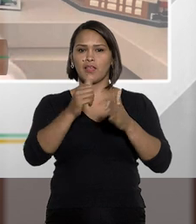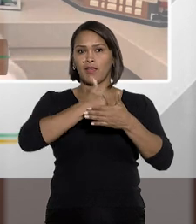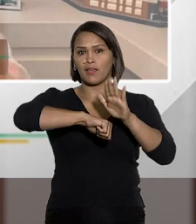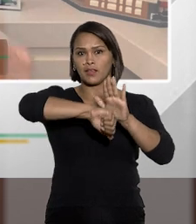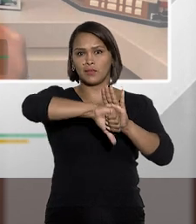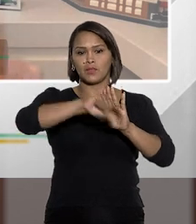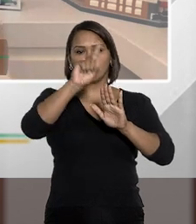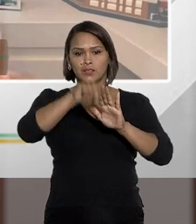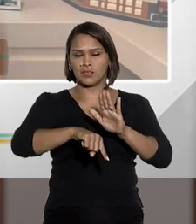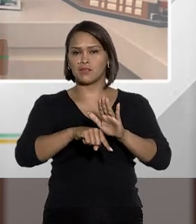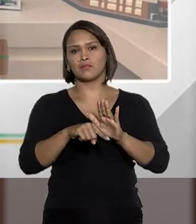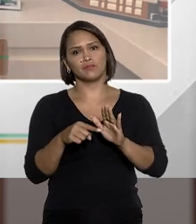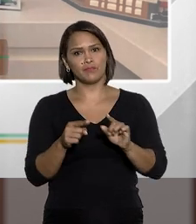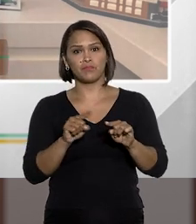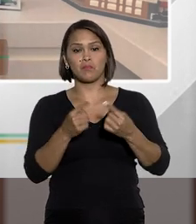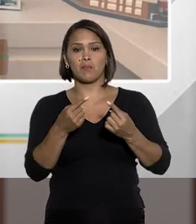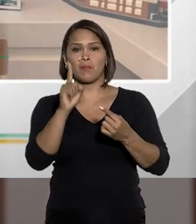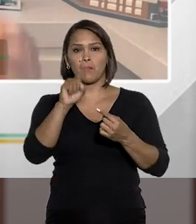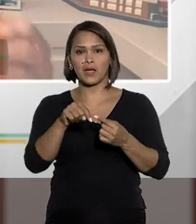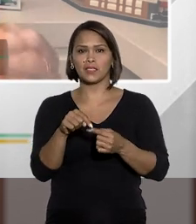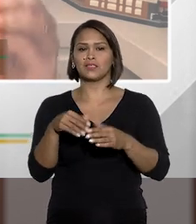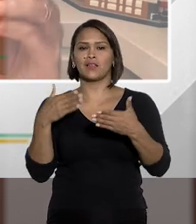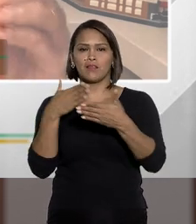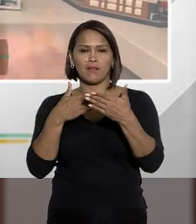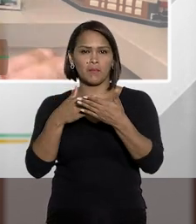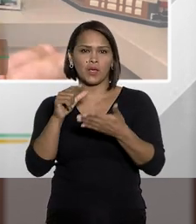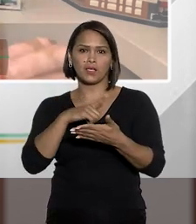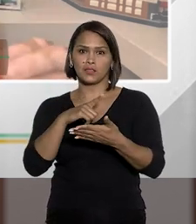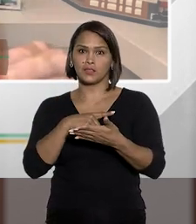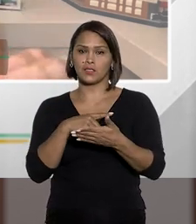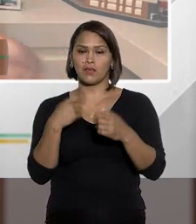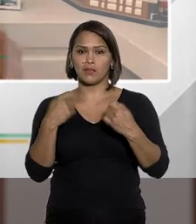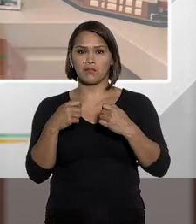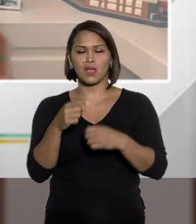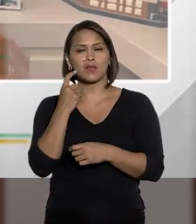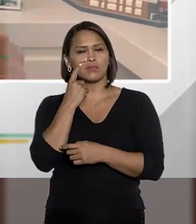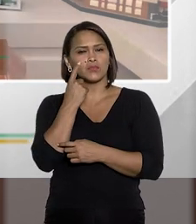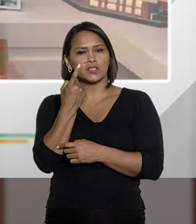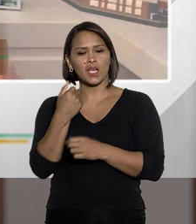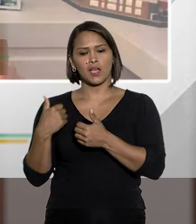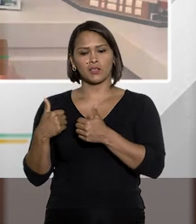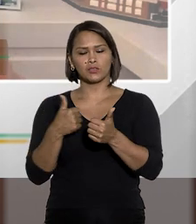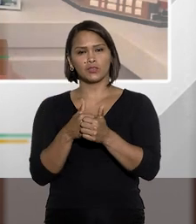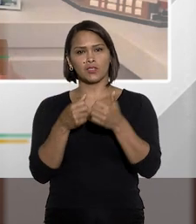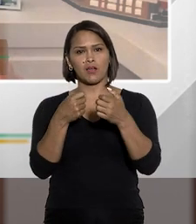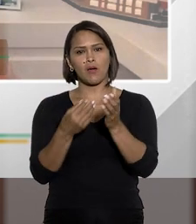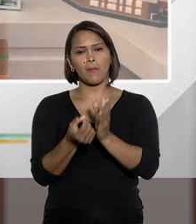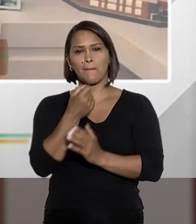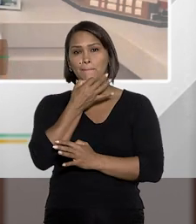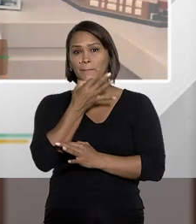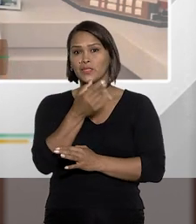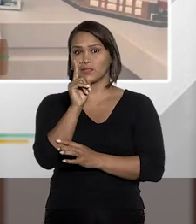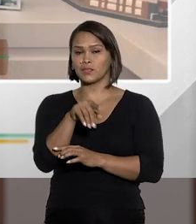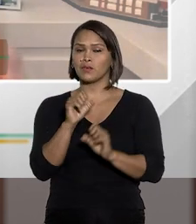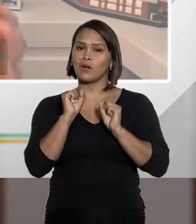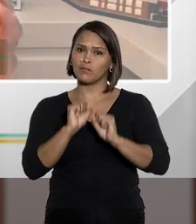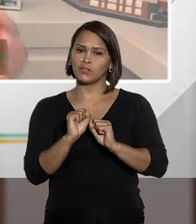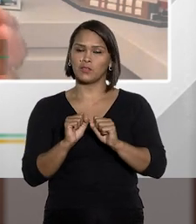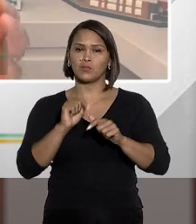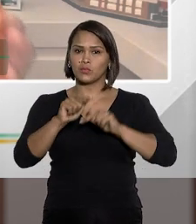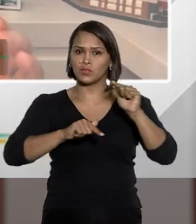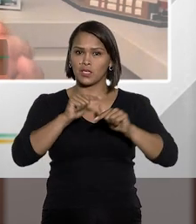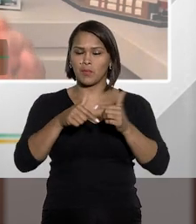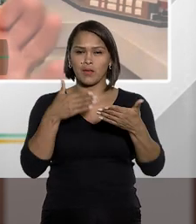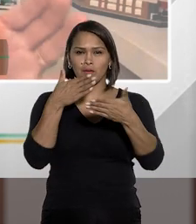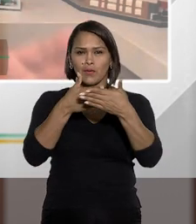vedar a criminalização da hermenêutica. Mas há limites. E, de maneira muito interessante, a doutrina vem sugerindo que você